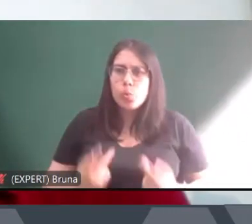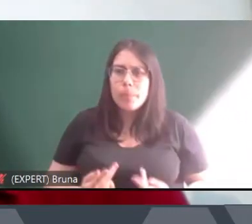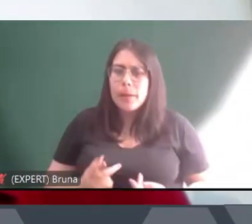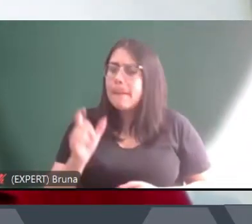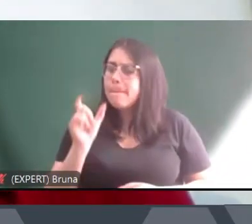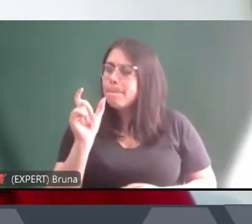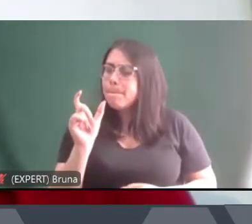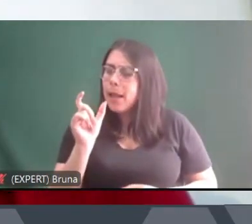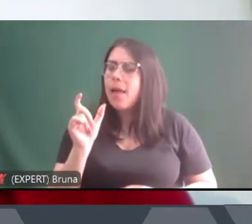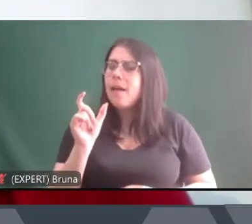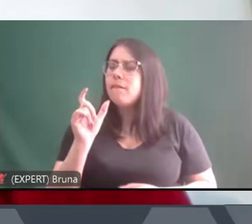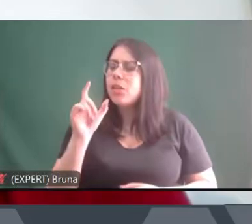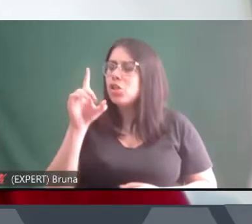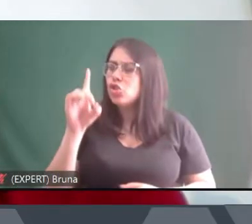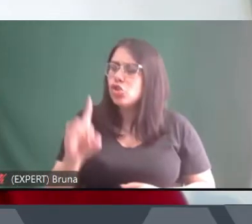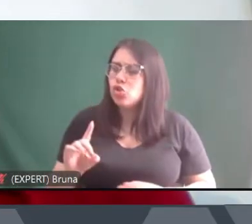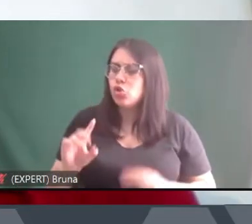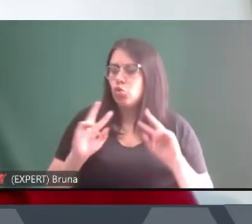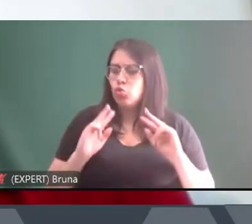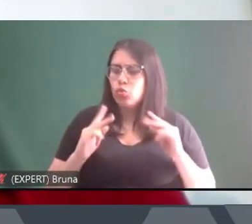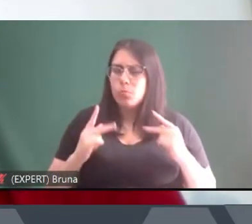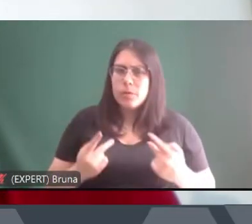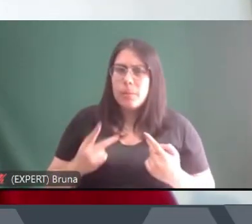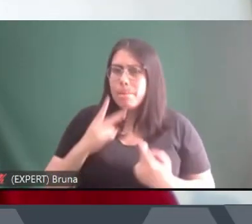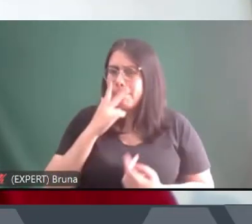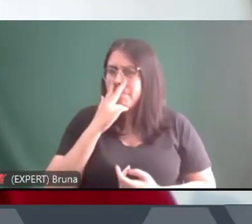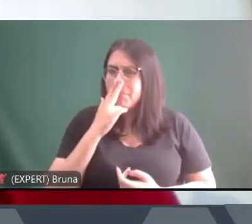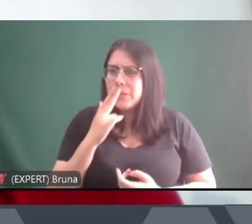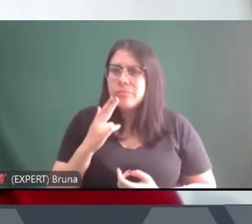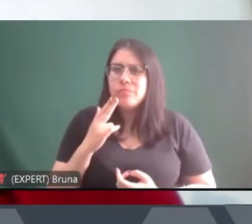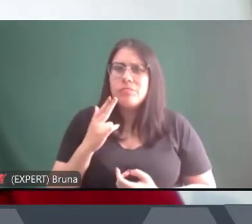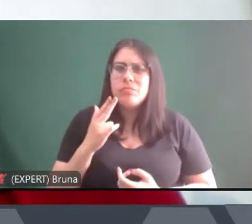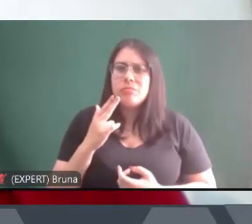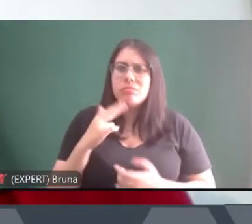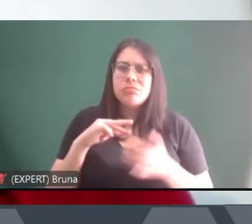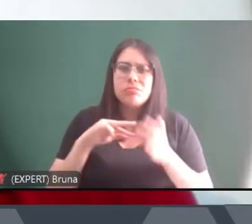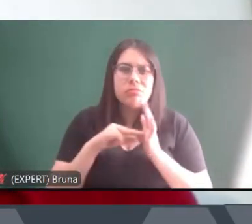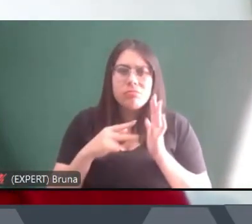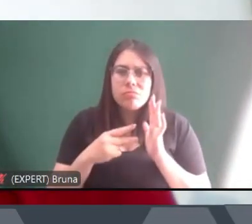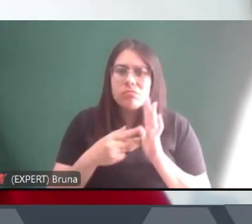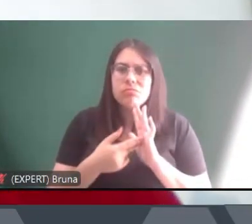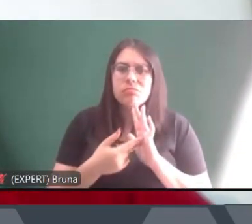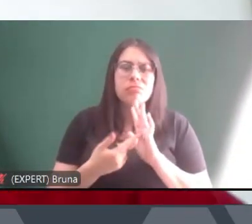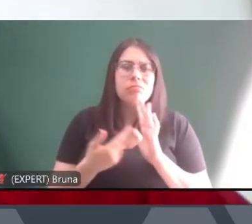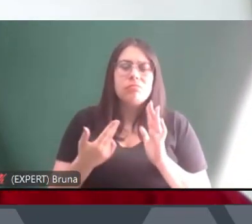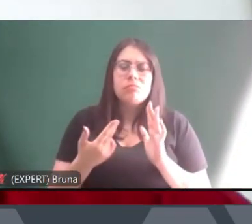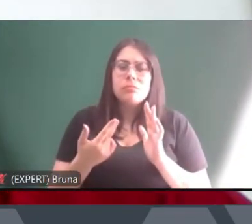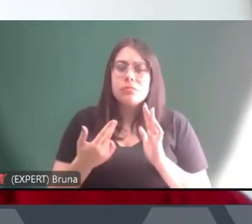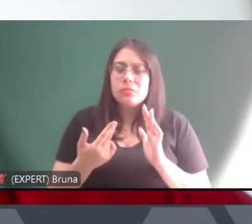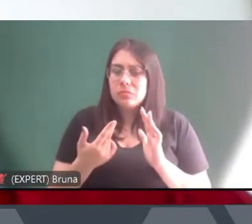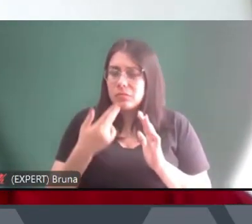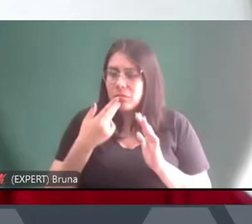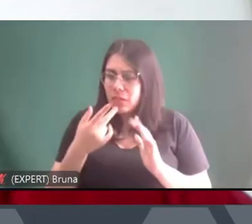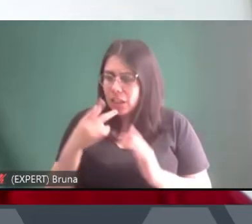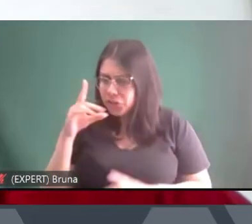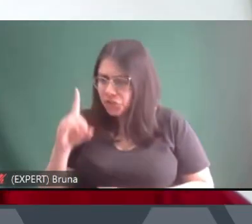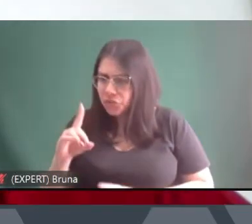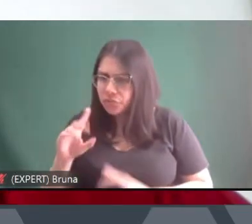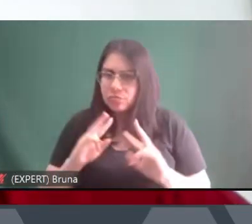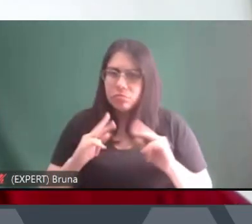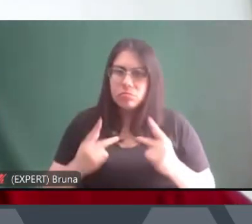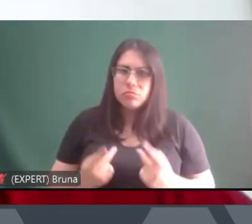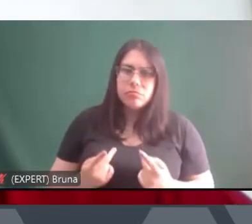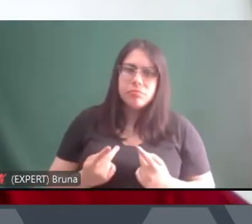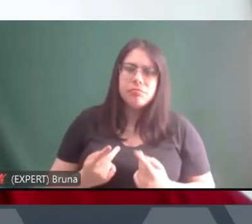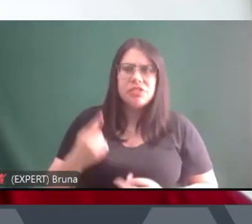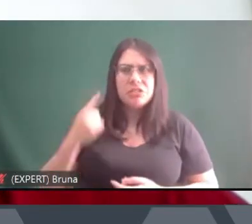direitos humanos acabou carregada de estigmas que quando a gente menciona a palavra direitos humanos, por si só, gente